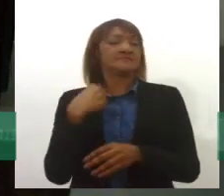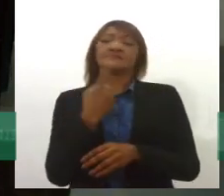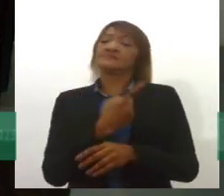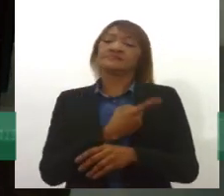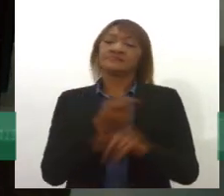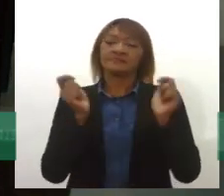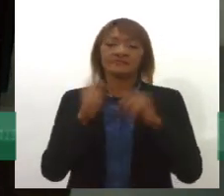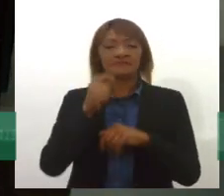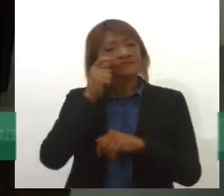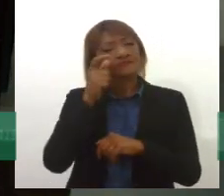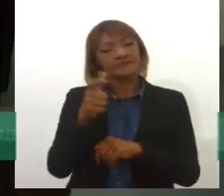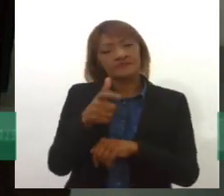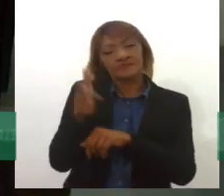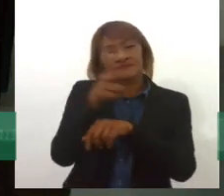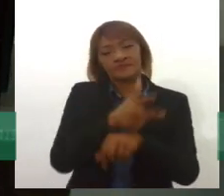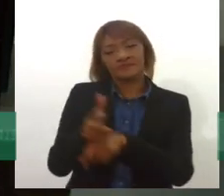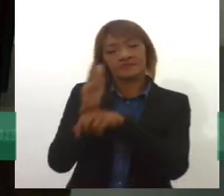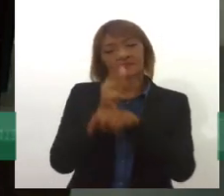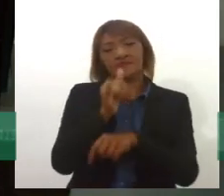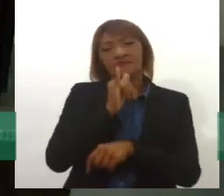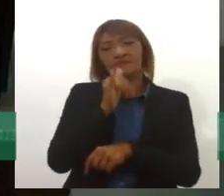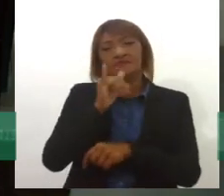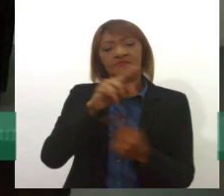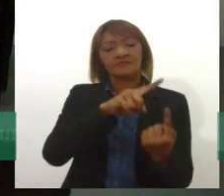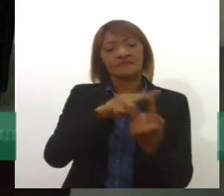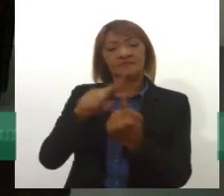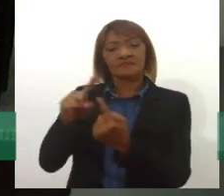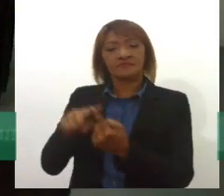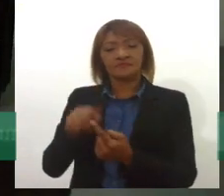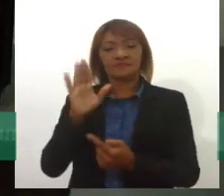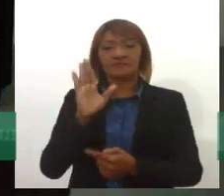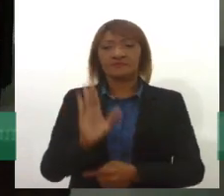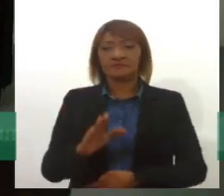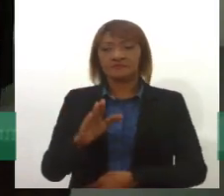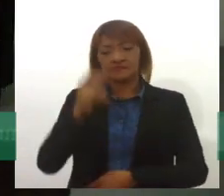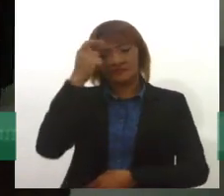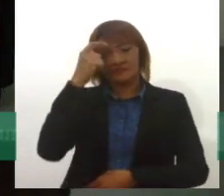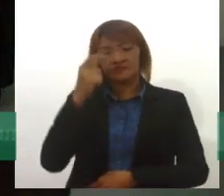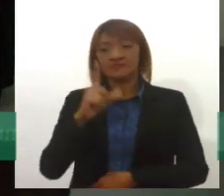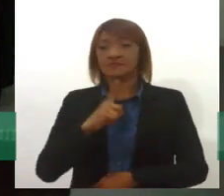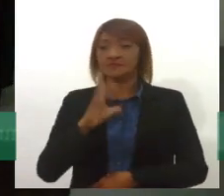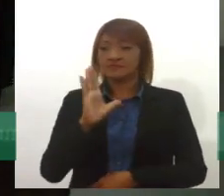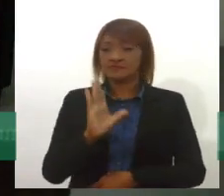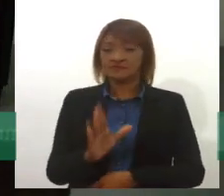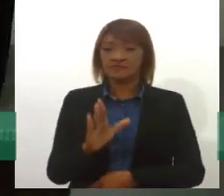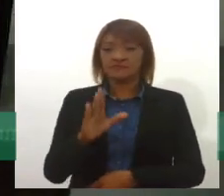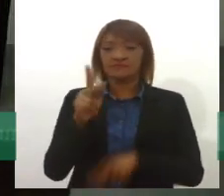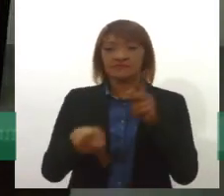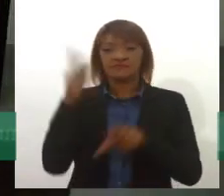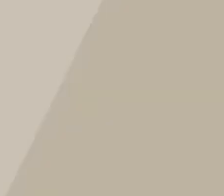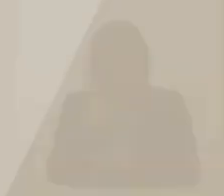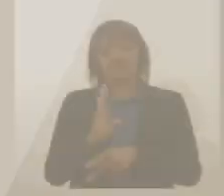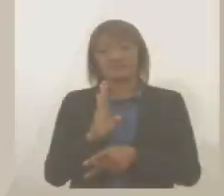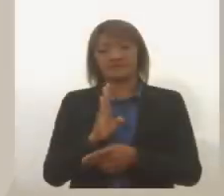vamos ver um vídeo com exemplo dos tipos de transtornos mentais enfrentados aí pelos brasileiros.